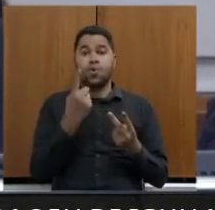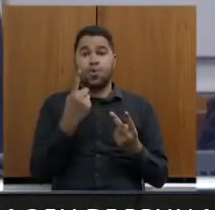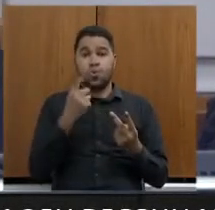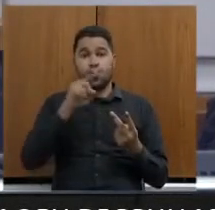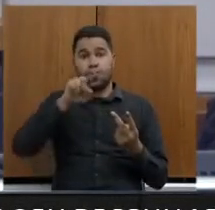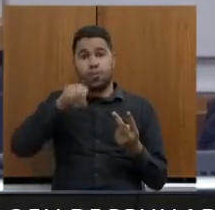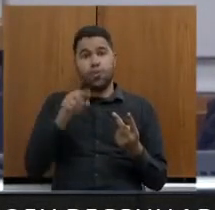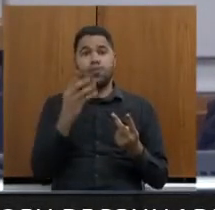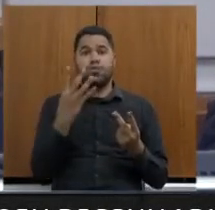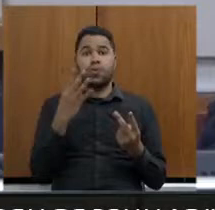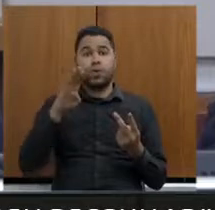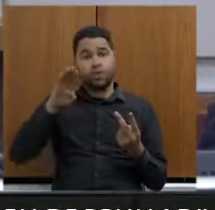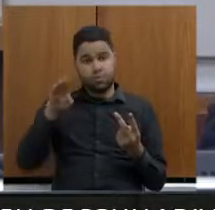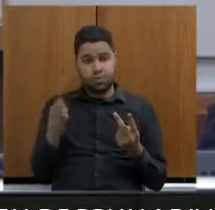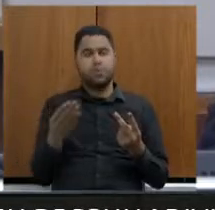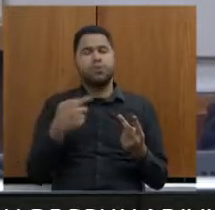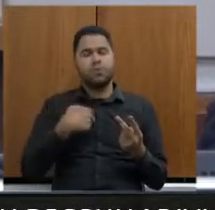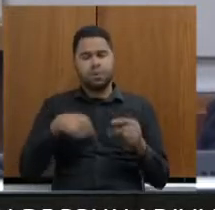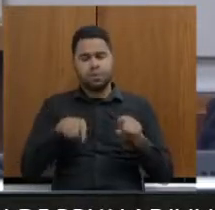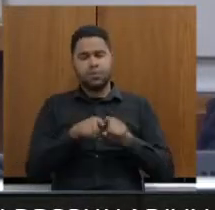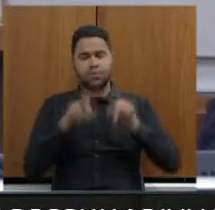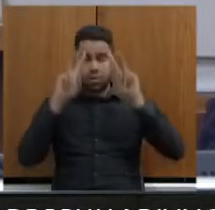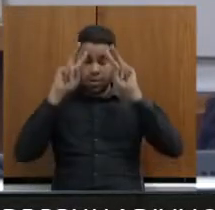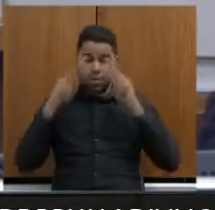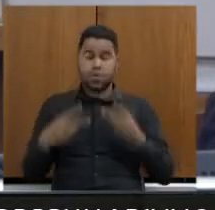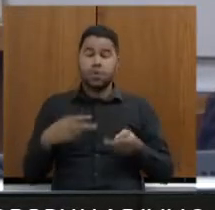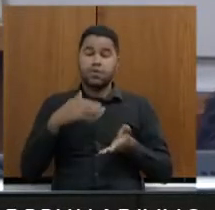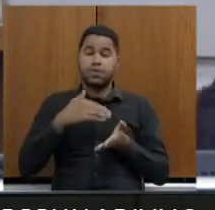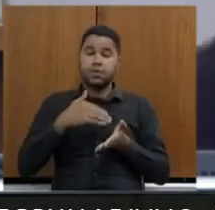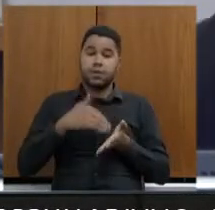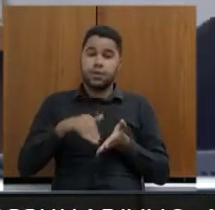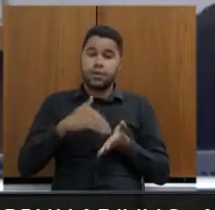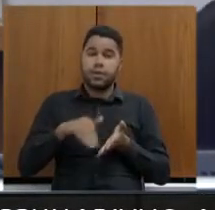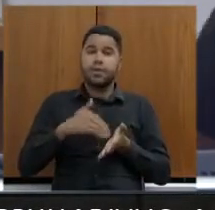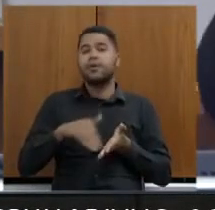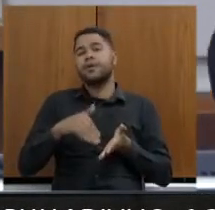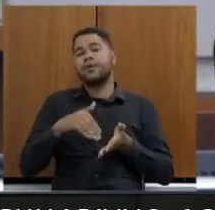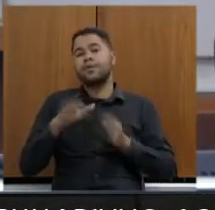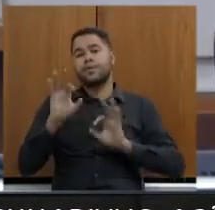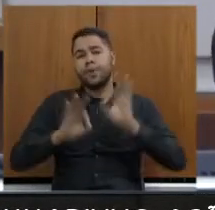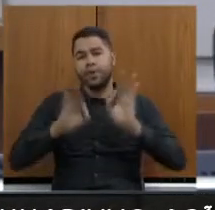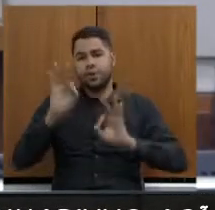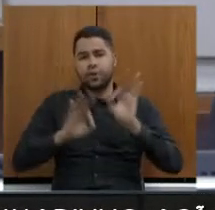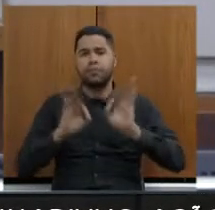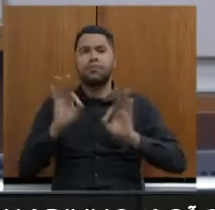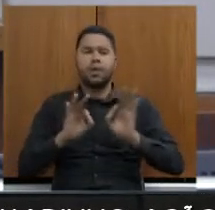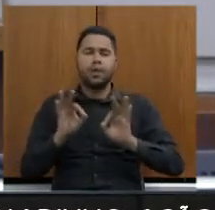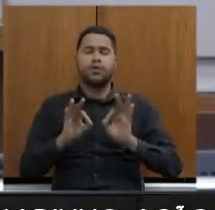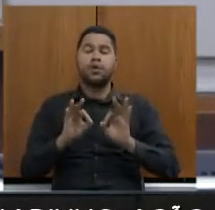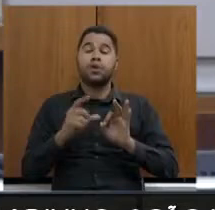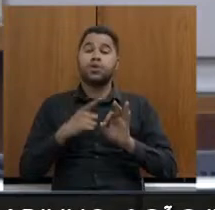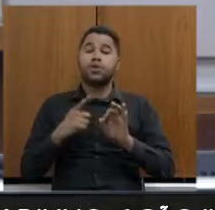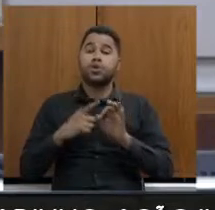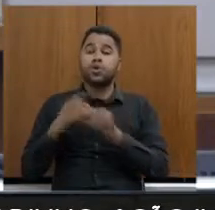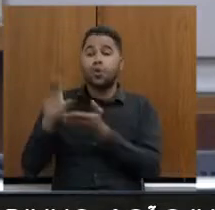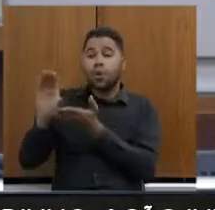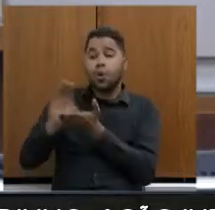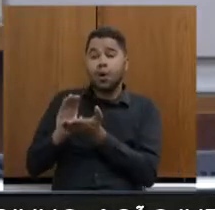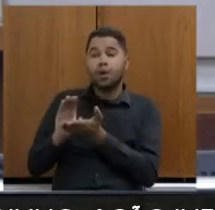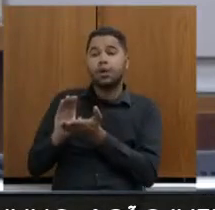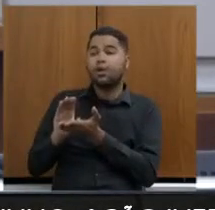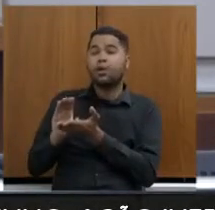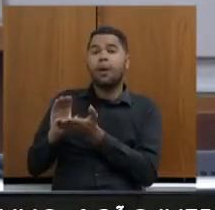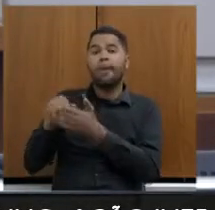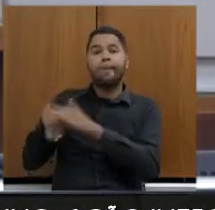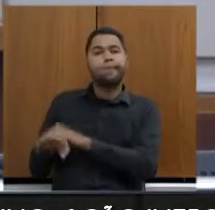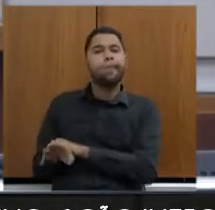e aqui eu tenho que reconhecer o trabalho que a Secretaria de Planejamento fez. Havia muitos recursos que estavam parados.